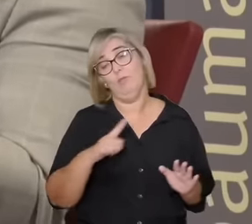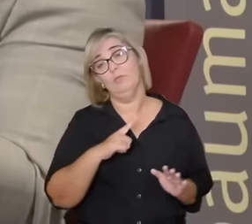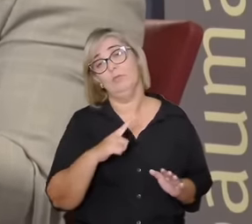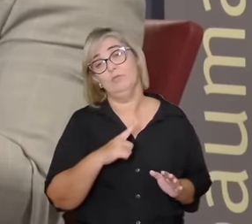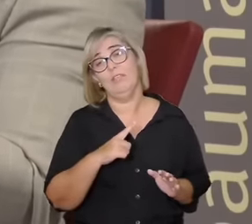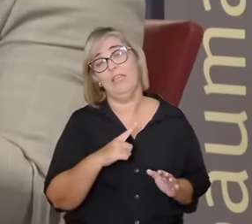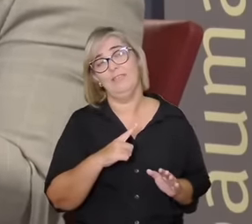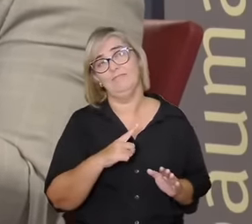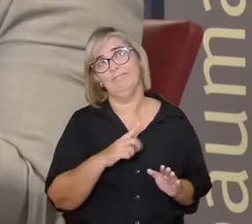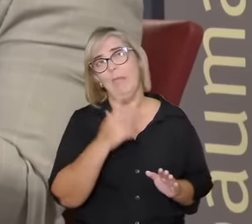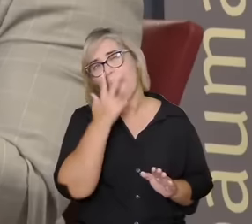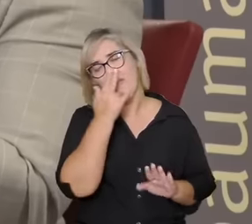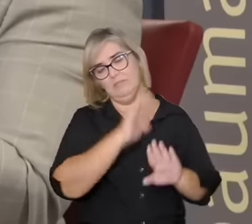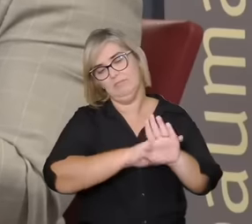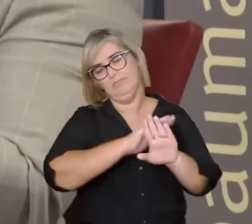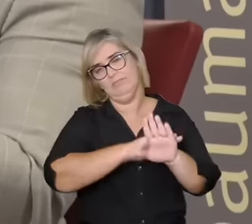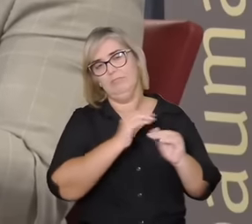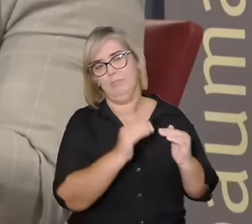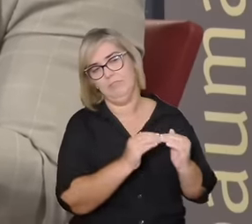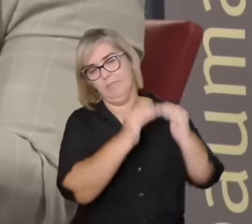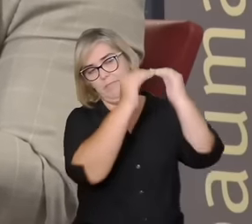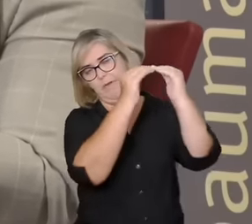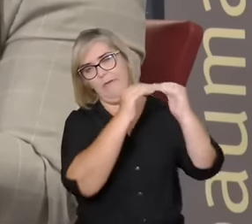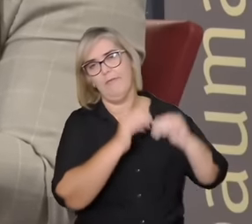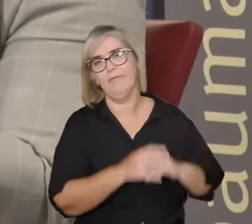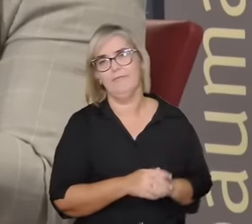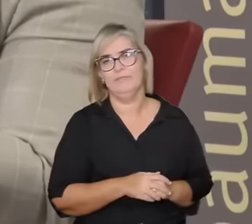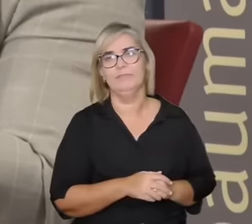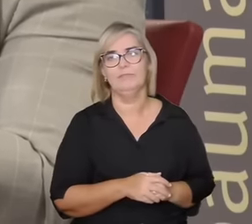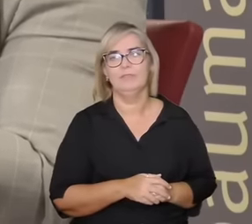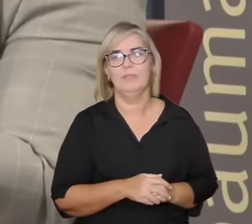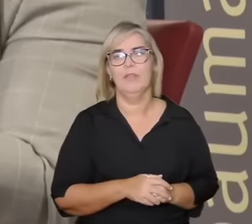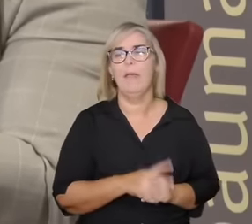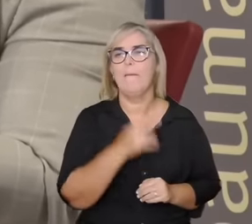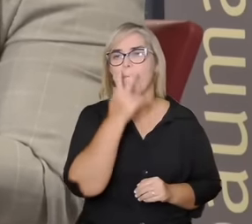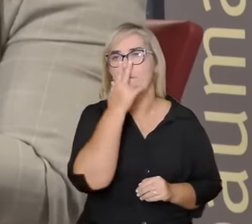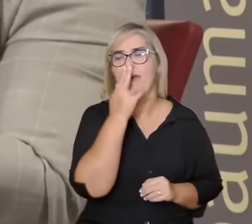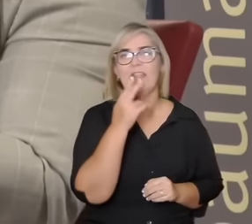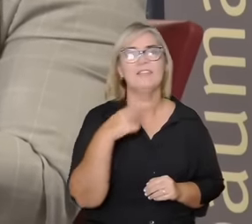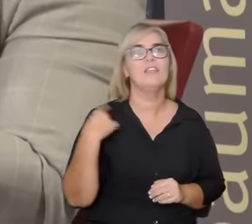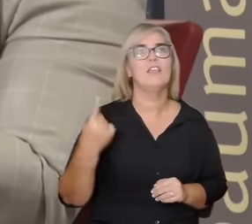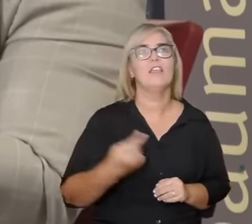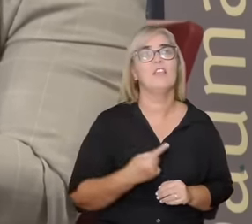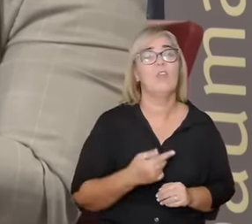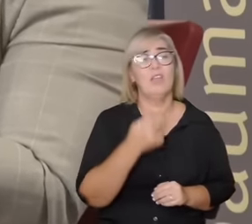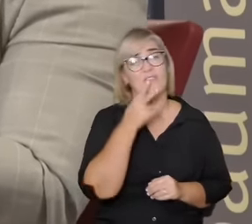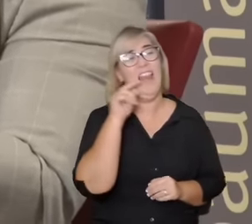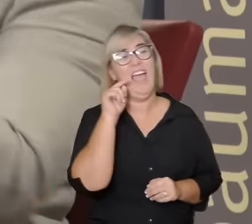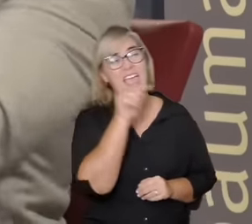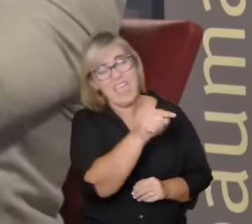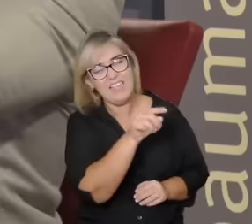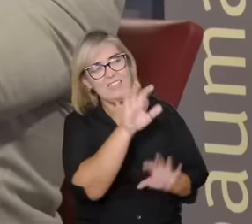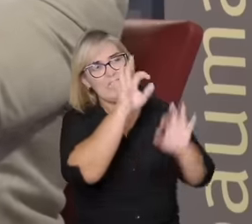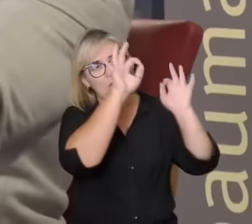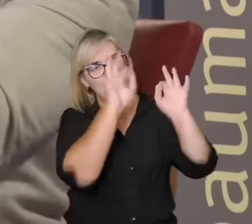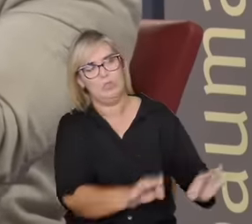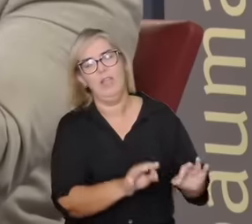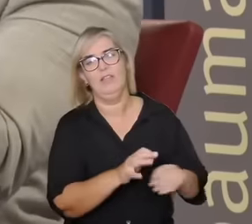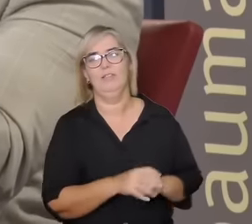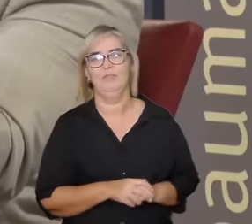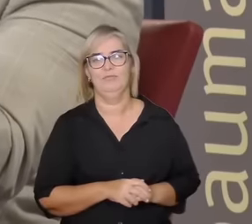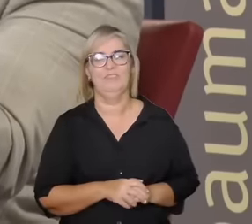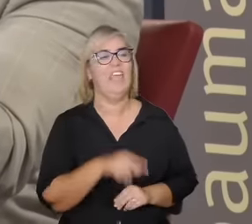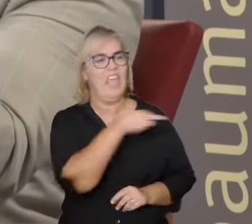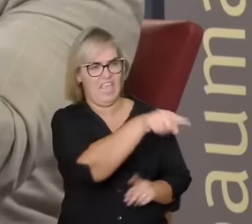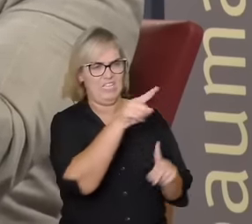implícito parece que tem algo que a gente elege como maior como superior né esse tipo de